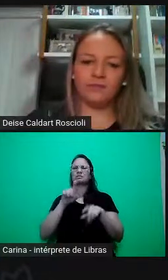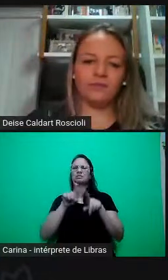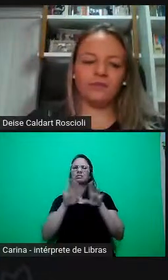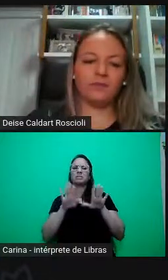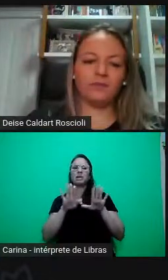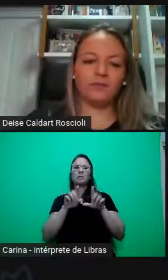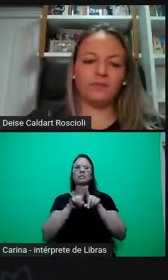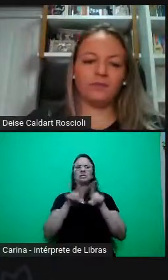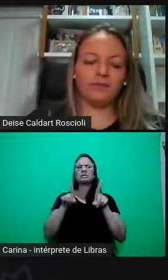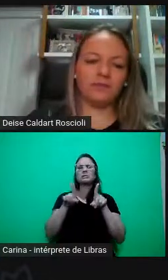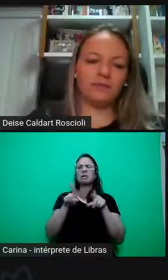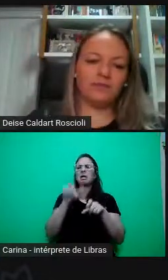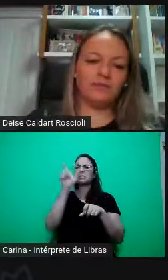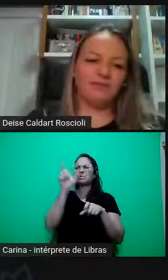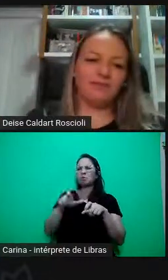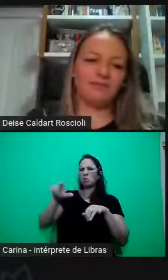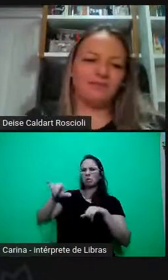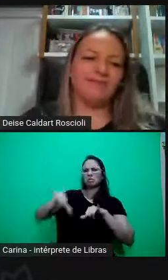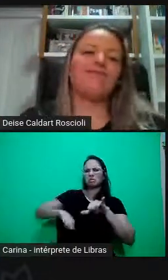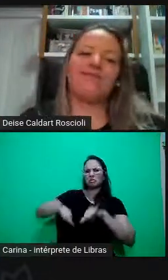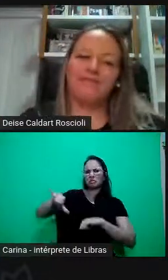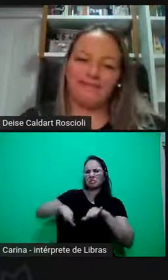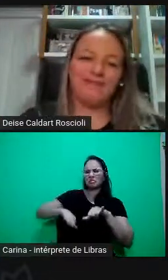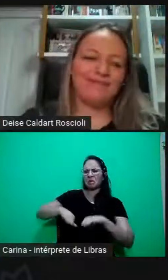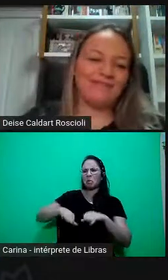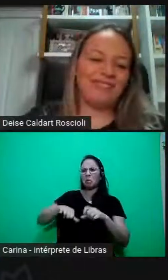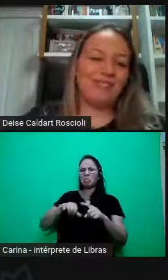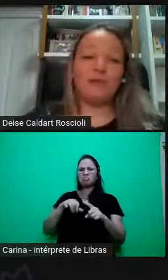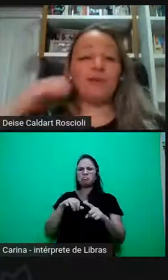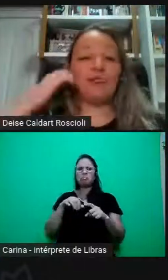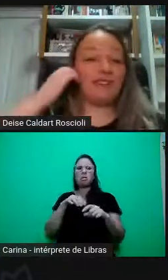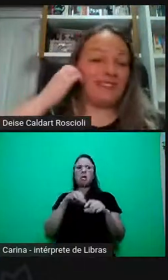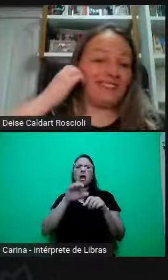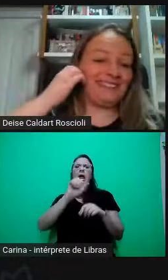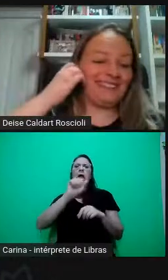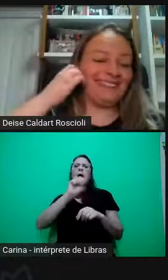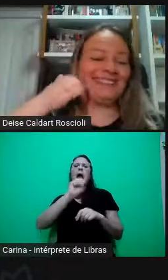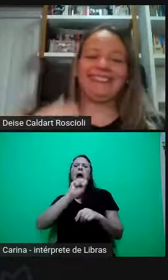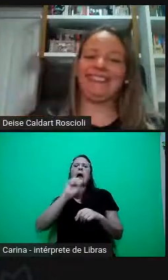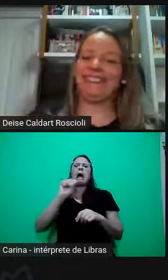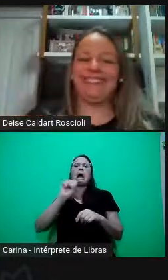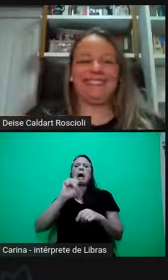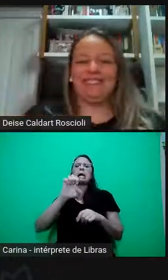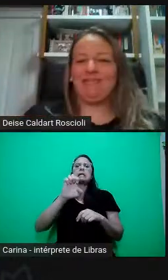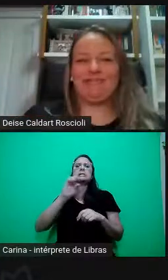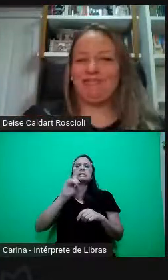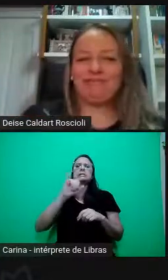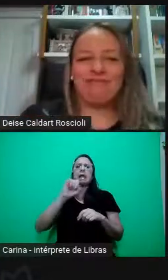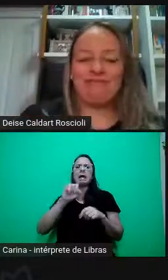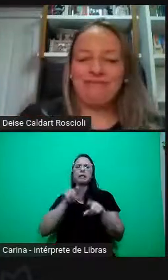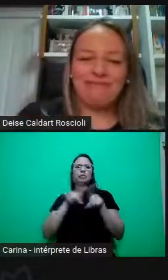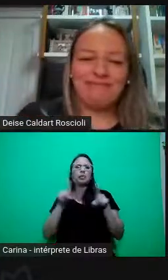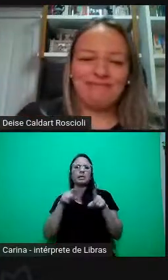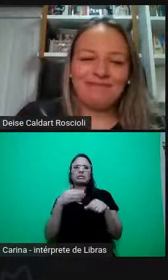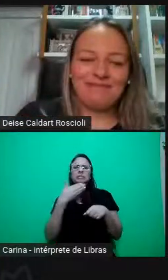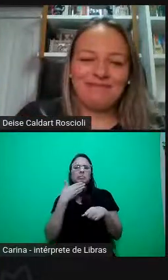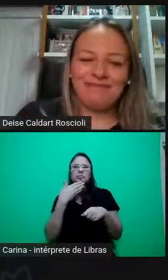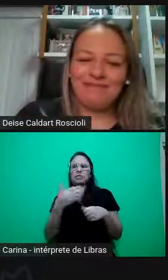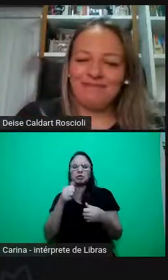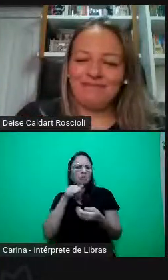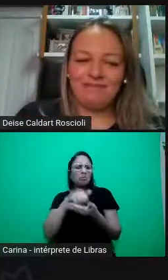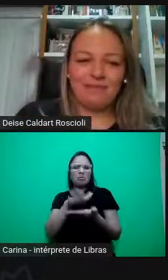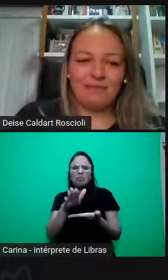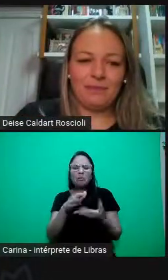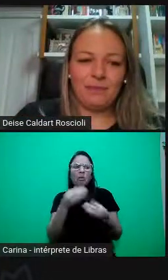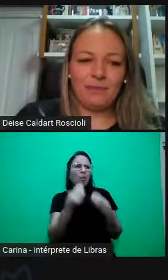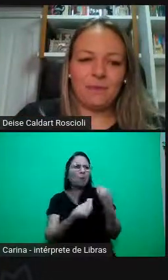assédio no trabalho e não pediu demissão? Ou, ah, a pessoa, é, tá, mas você está